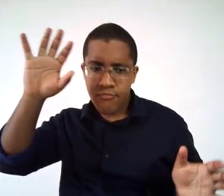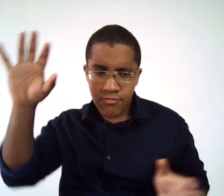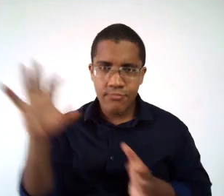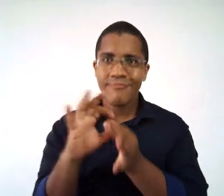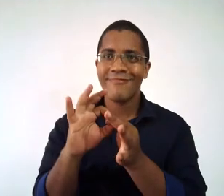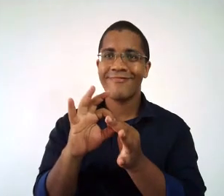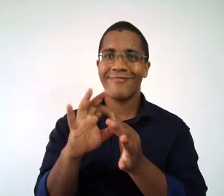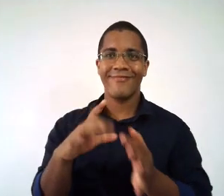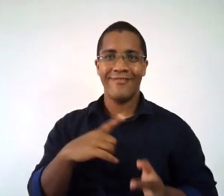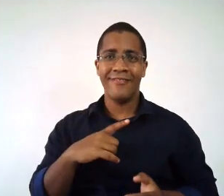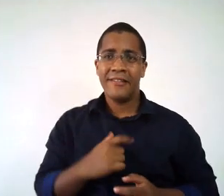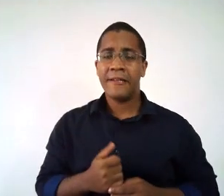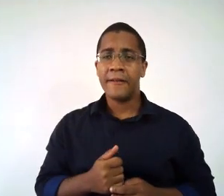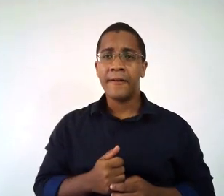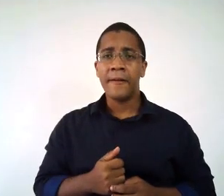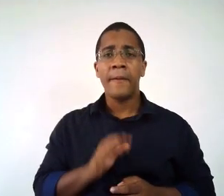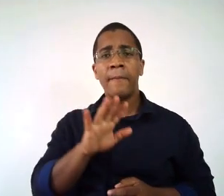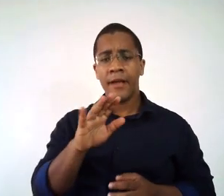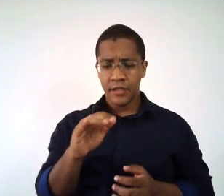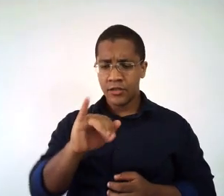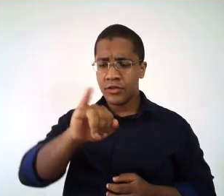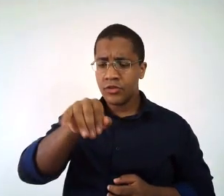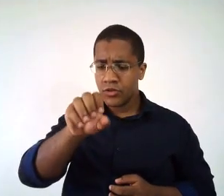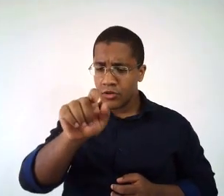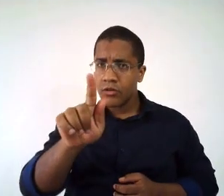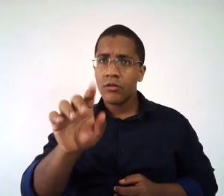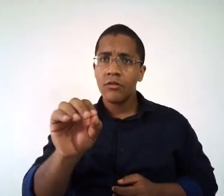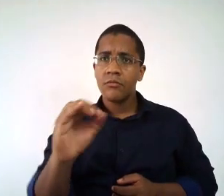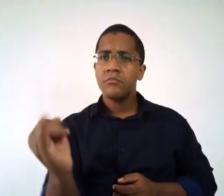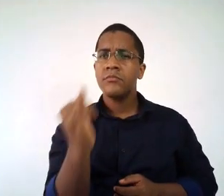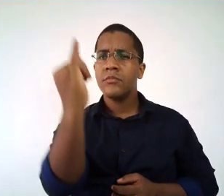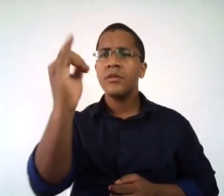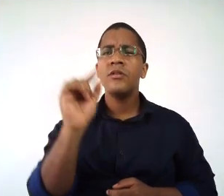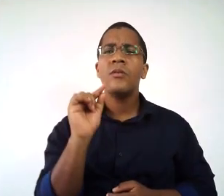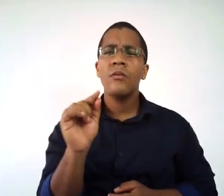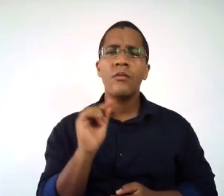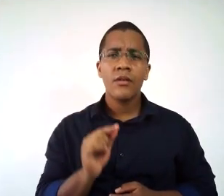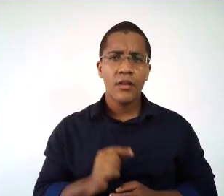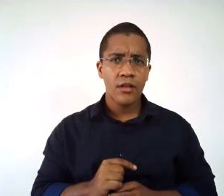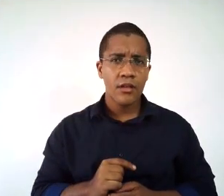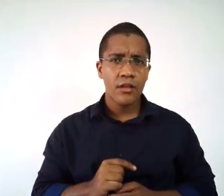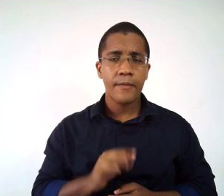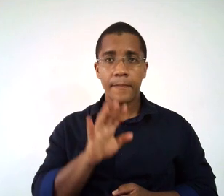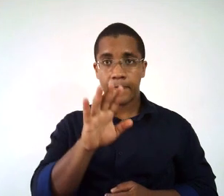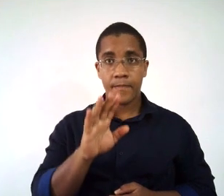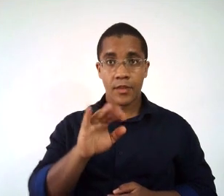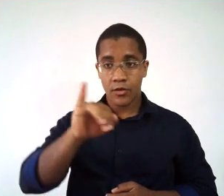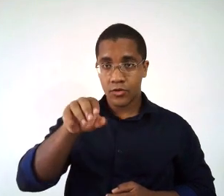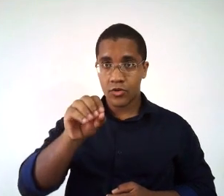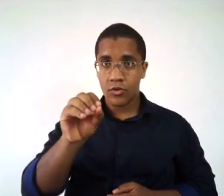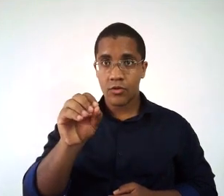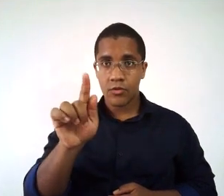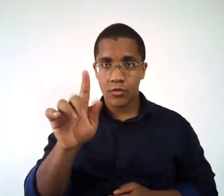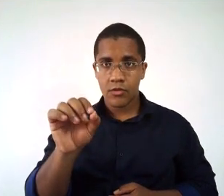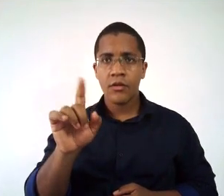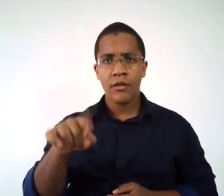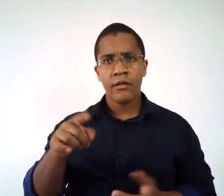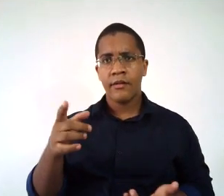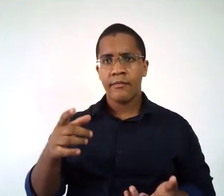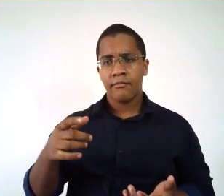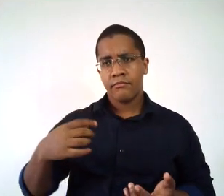encontram. E qual a importância dos jogos? O jogo é uma atividade ou ocupação